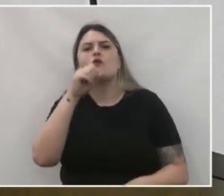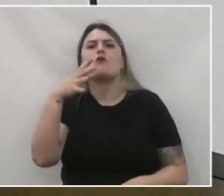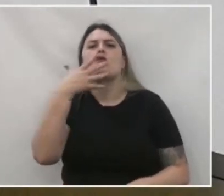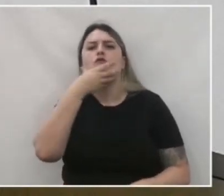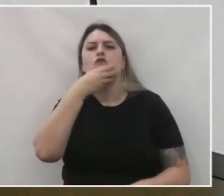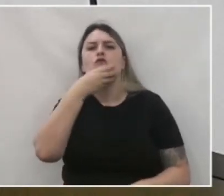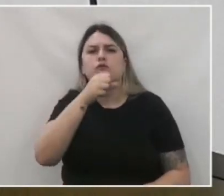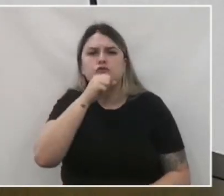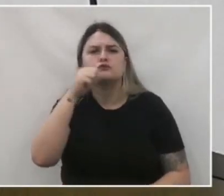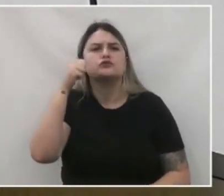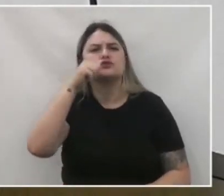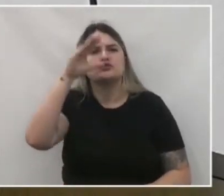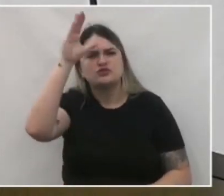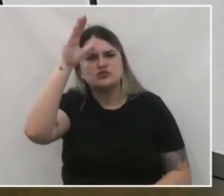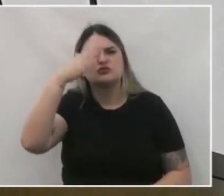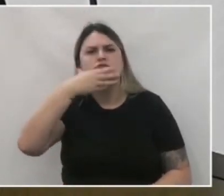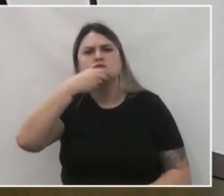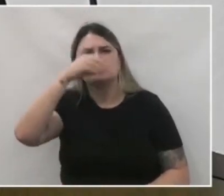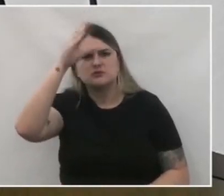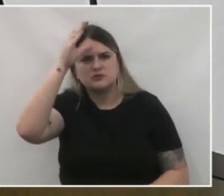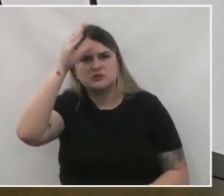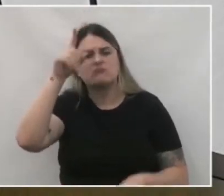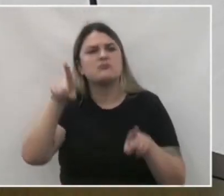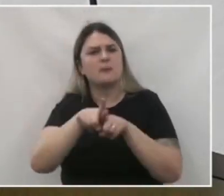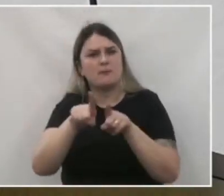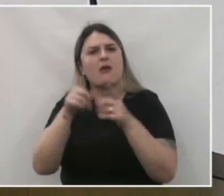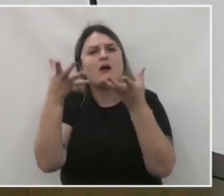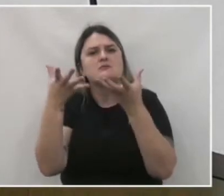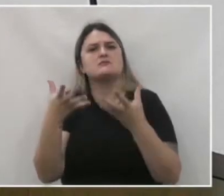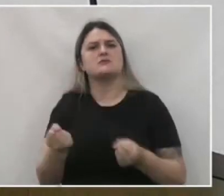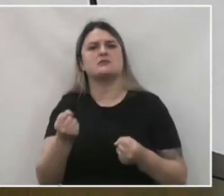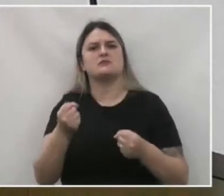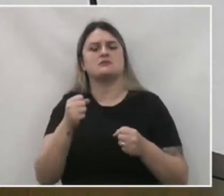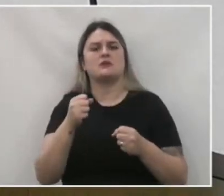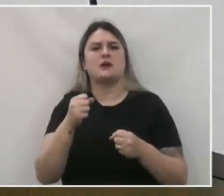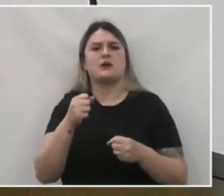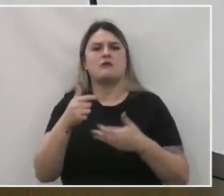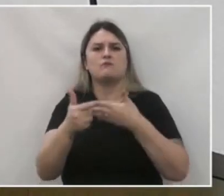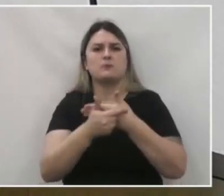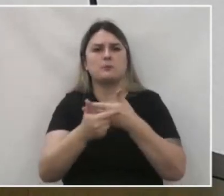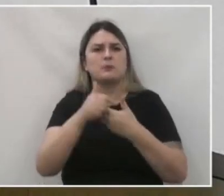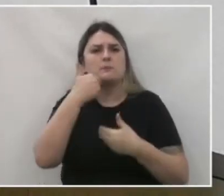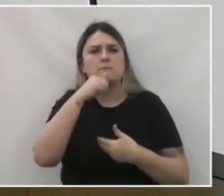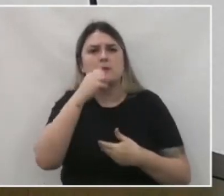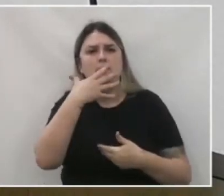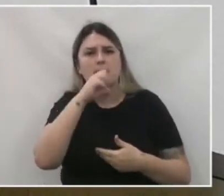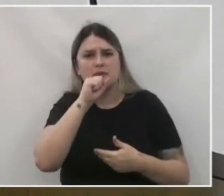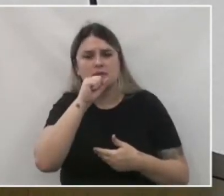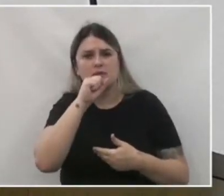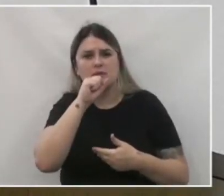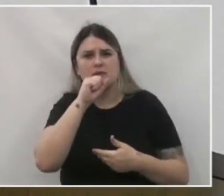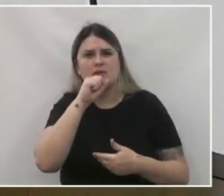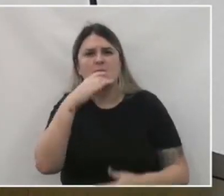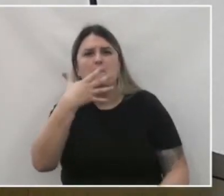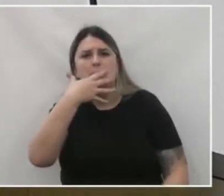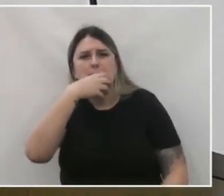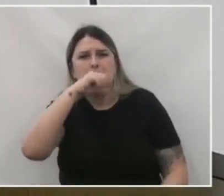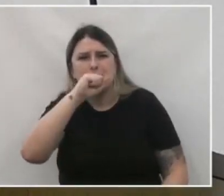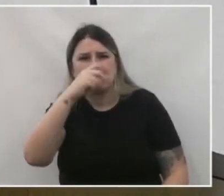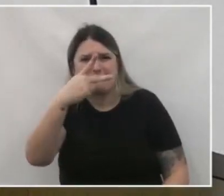tias, também assumem essas funções tão nobres de ser pai e ser mãe. Ser pai vai além de um nome.